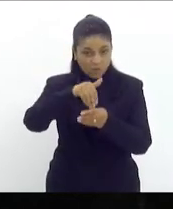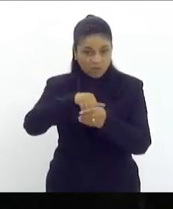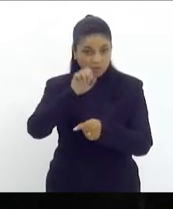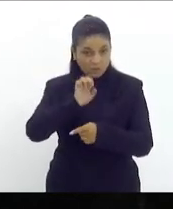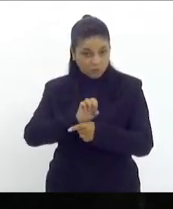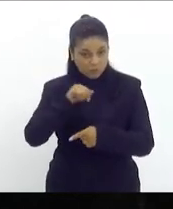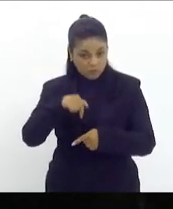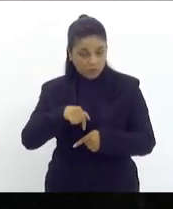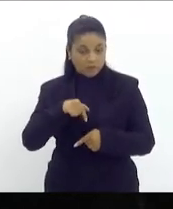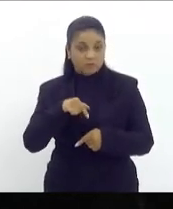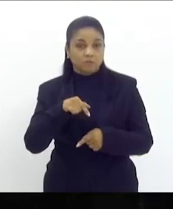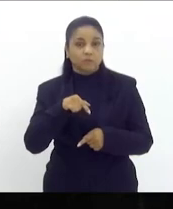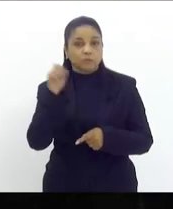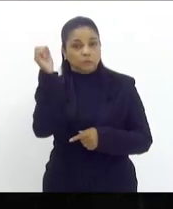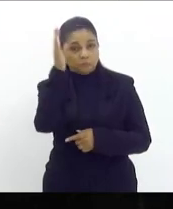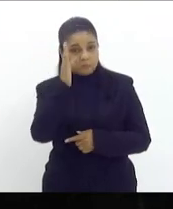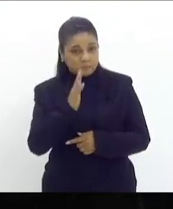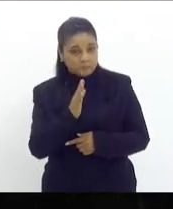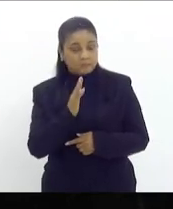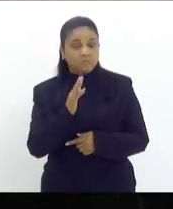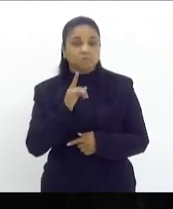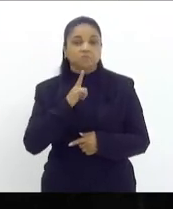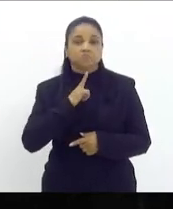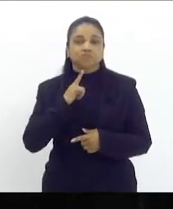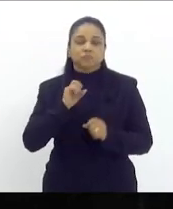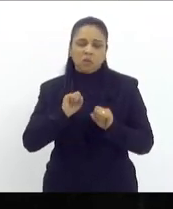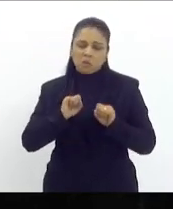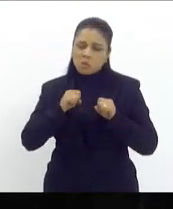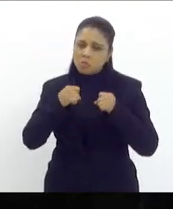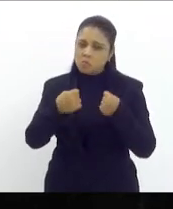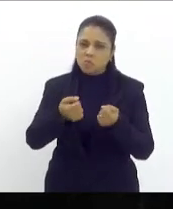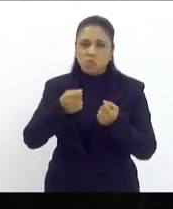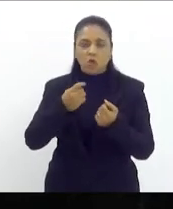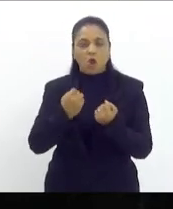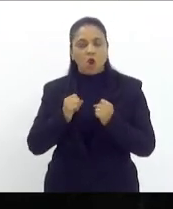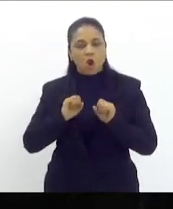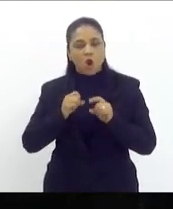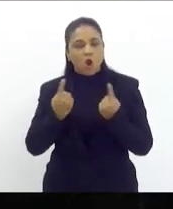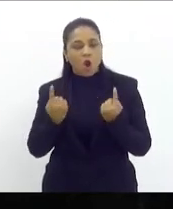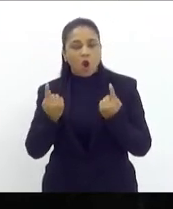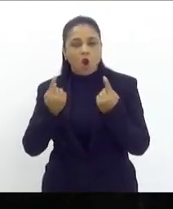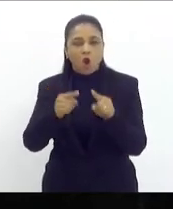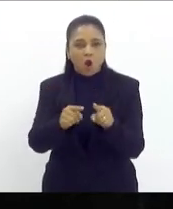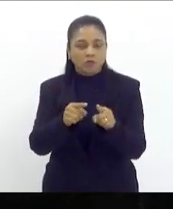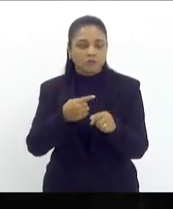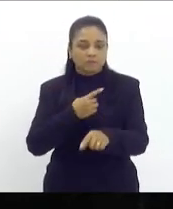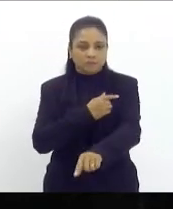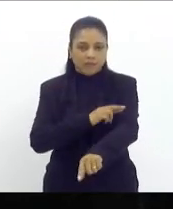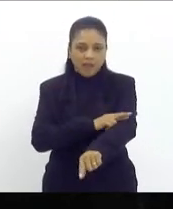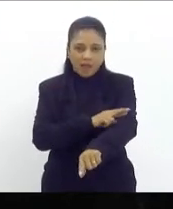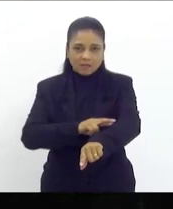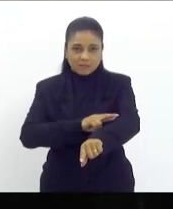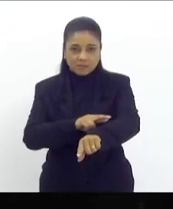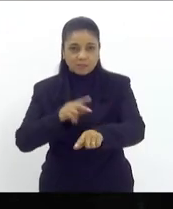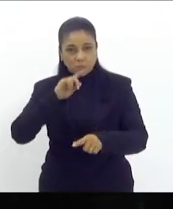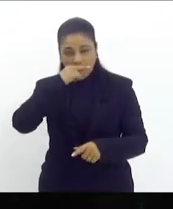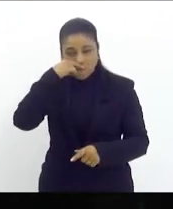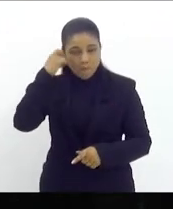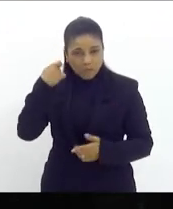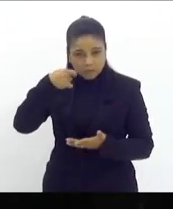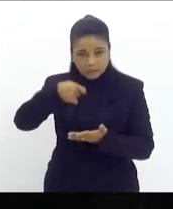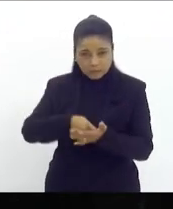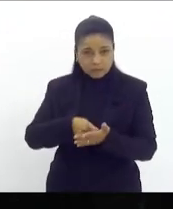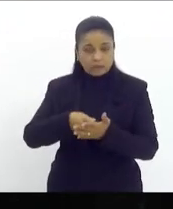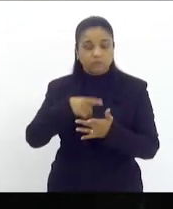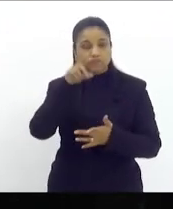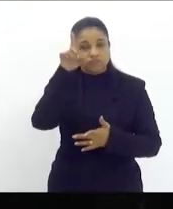Brasil com uma luta incansável contra o racismo contra o machismo em defesa dos direitos da maternidade da